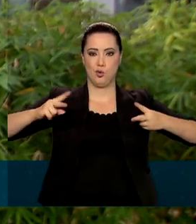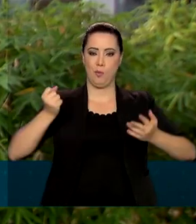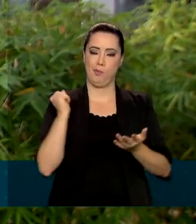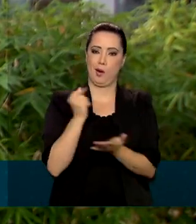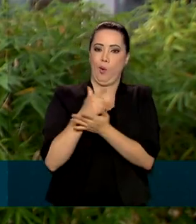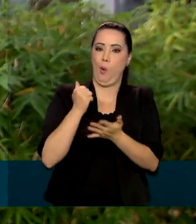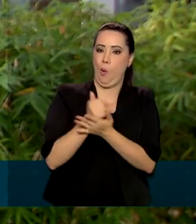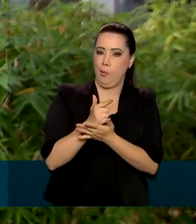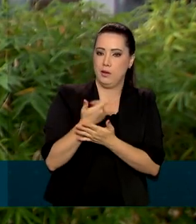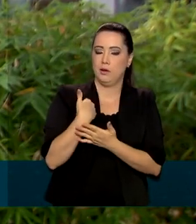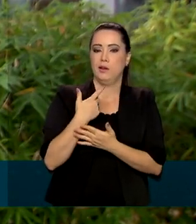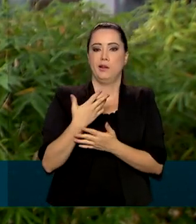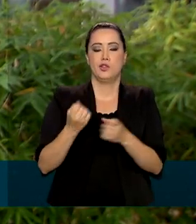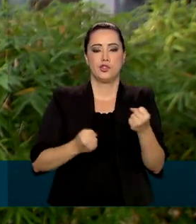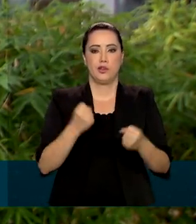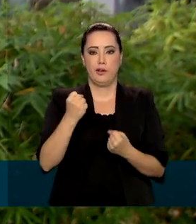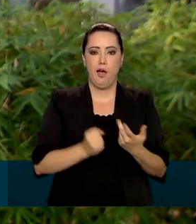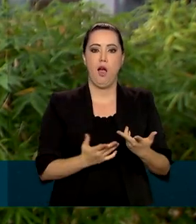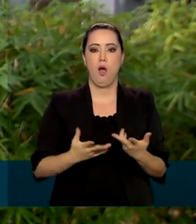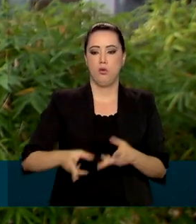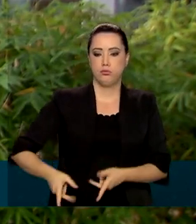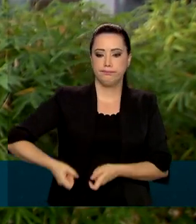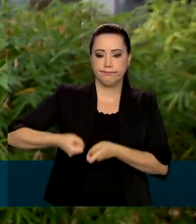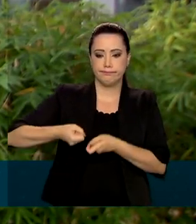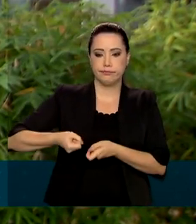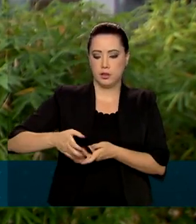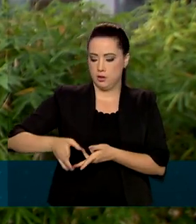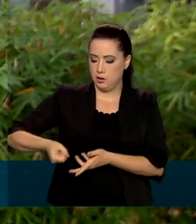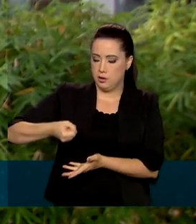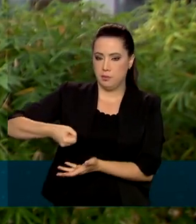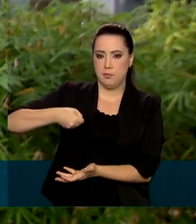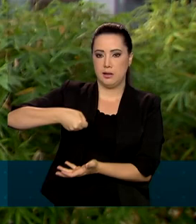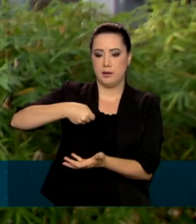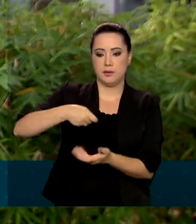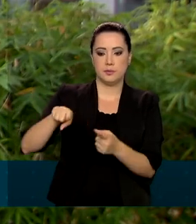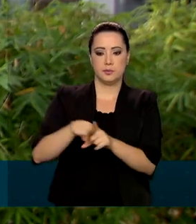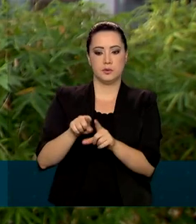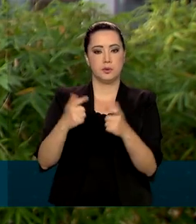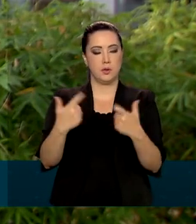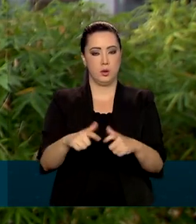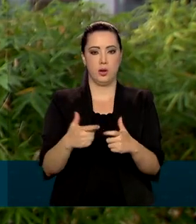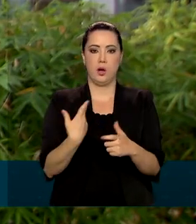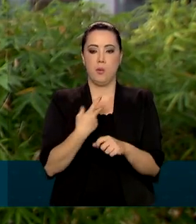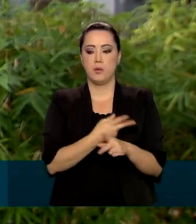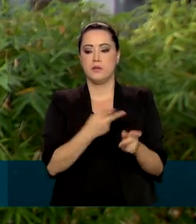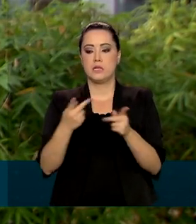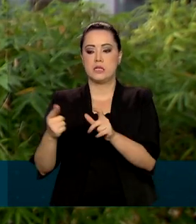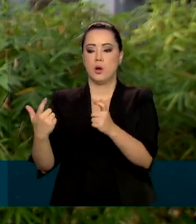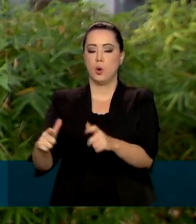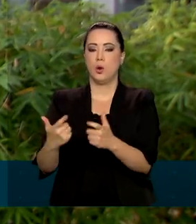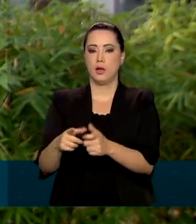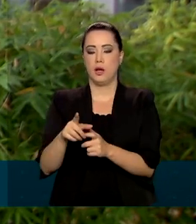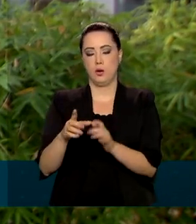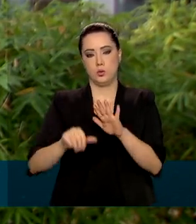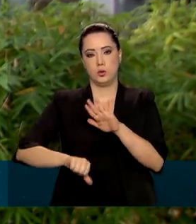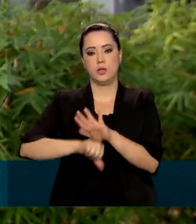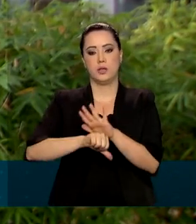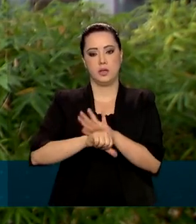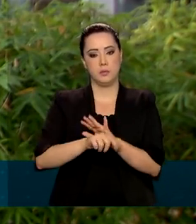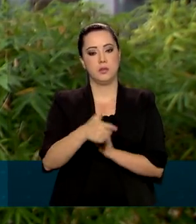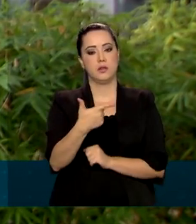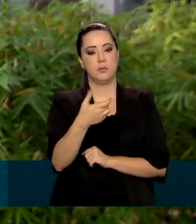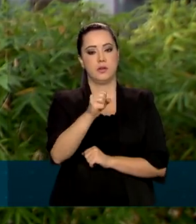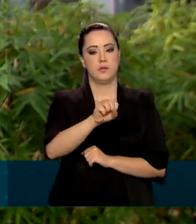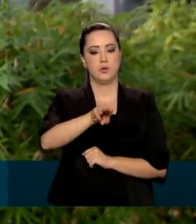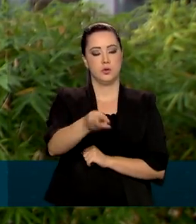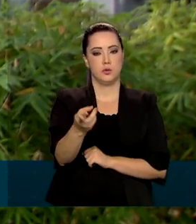viaturas, maletas e tablets para a perícia de local de crime e 28 milhões de reais para a compra de